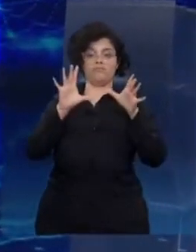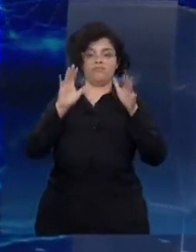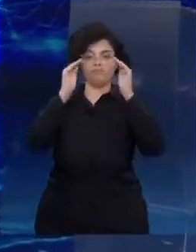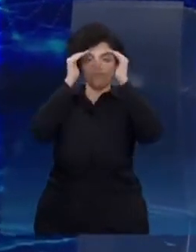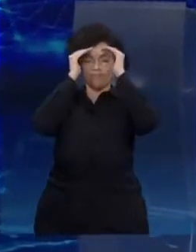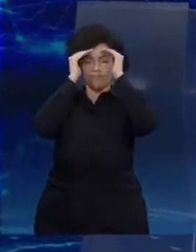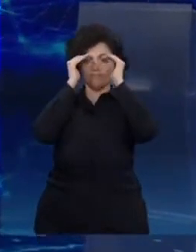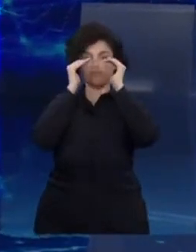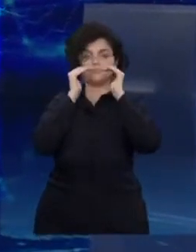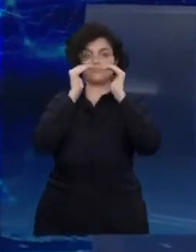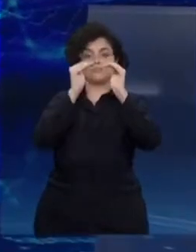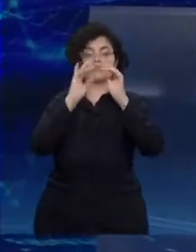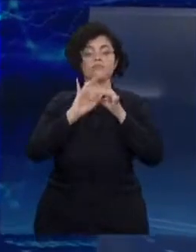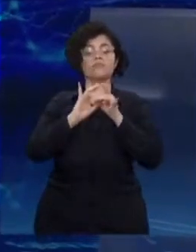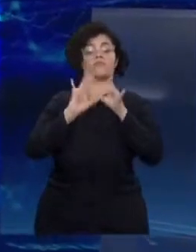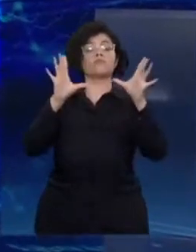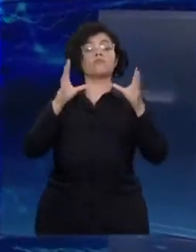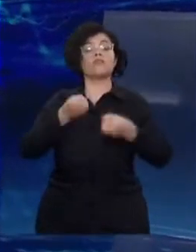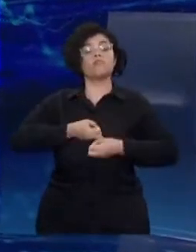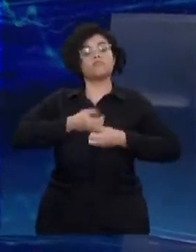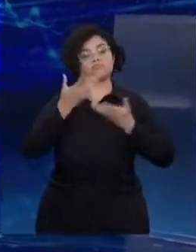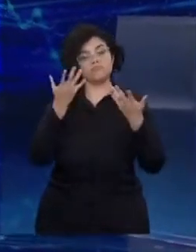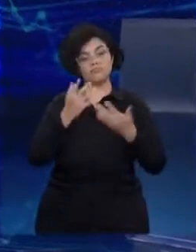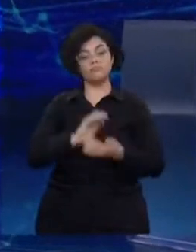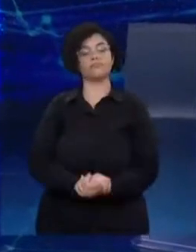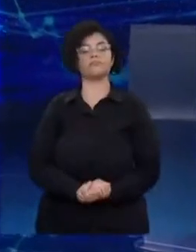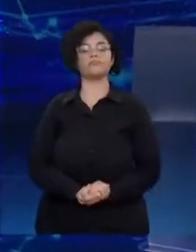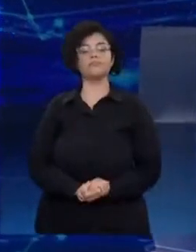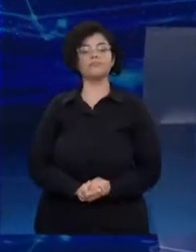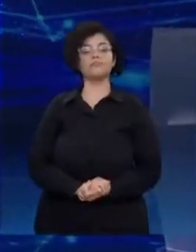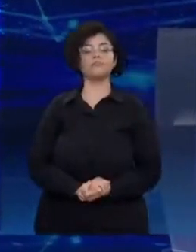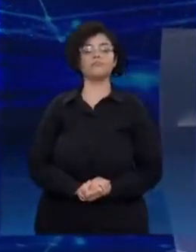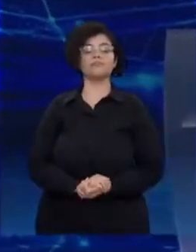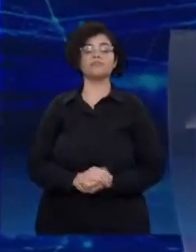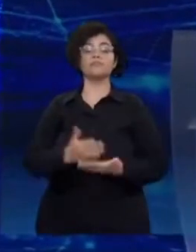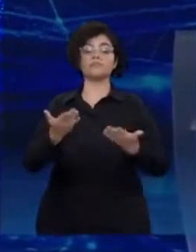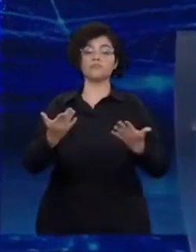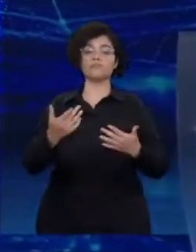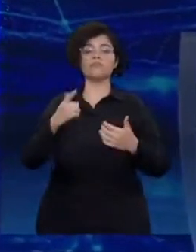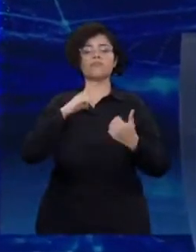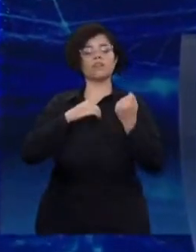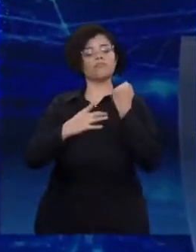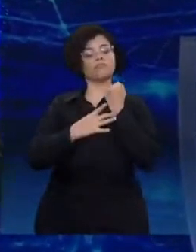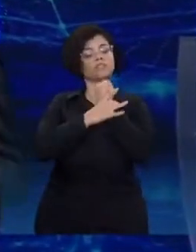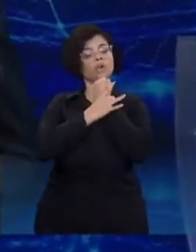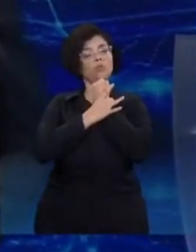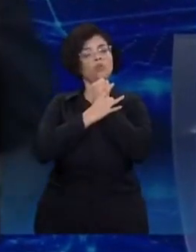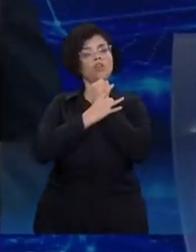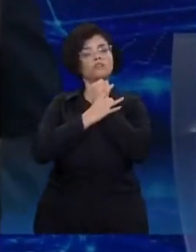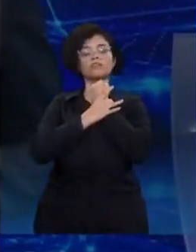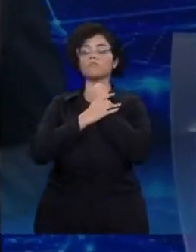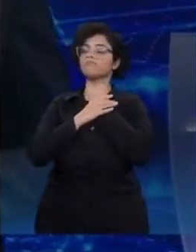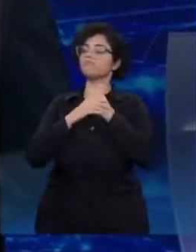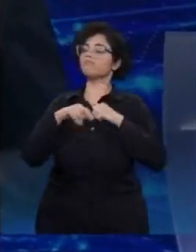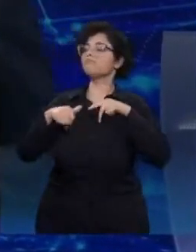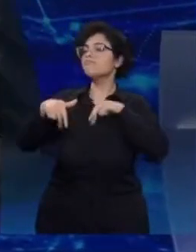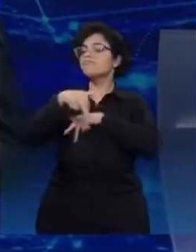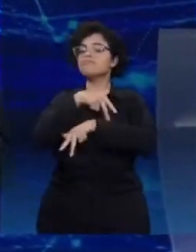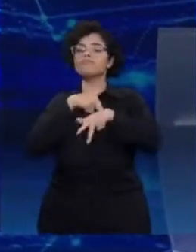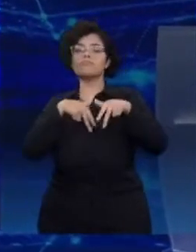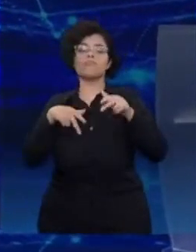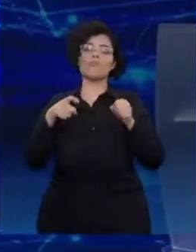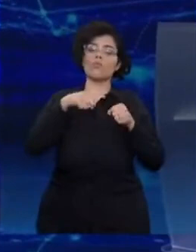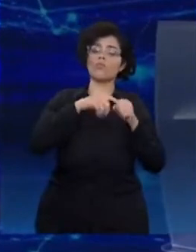respeitado a liberdade de expressão. Um país onde você possa ir com segurança para casa, possa trabalhar,